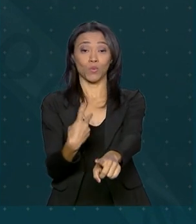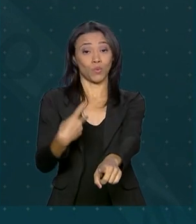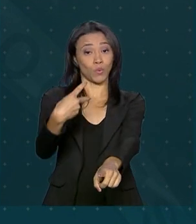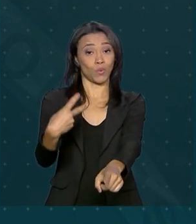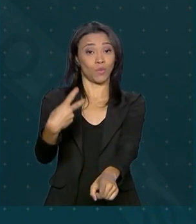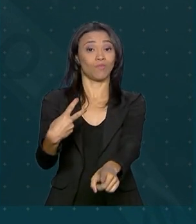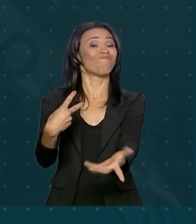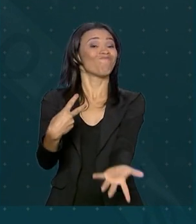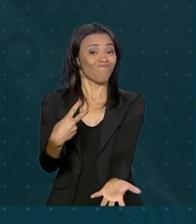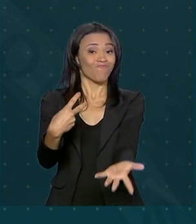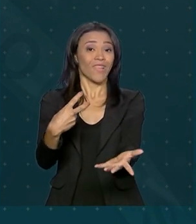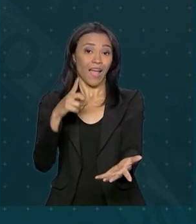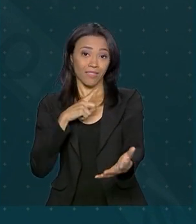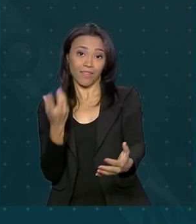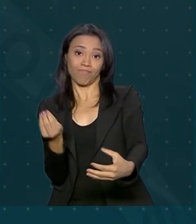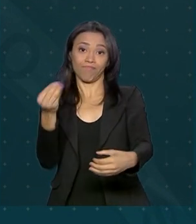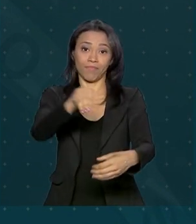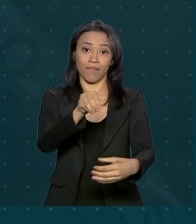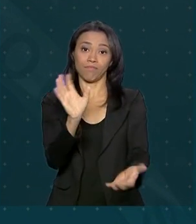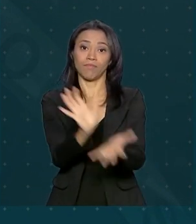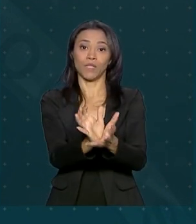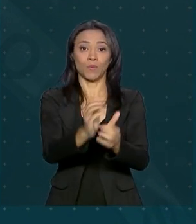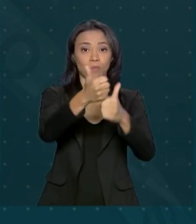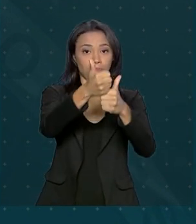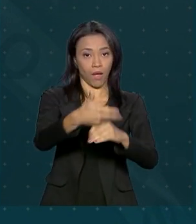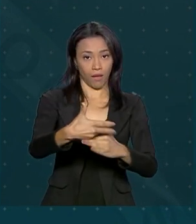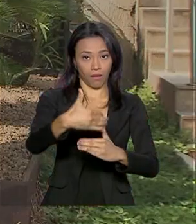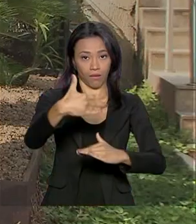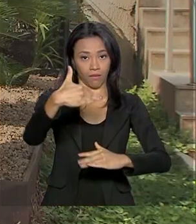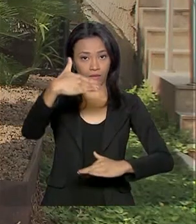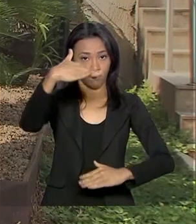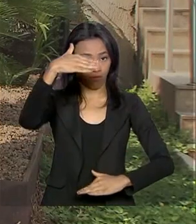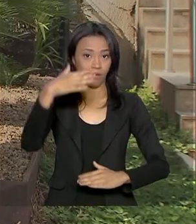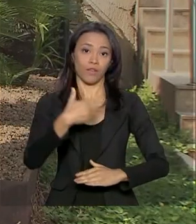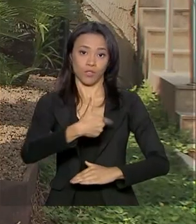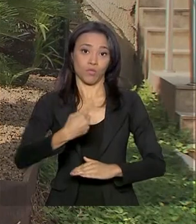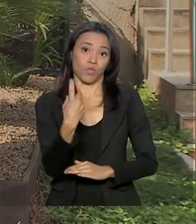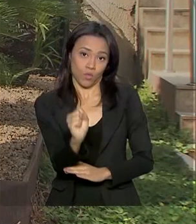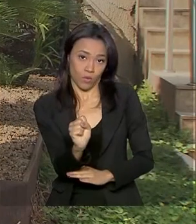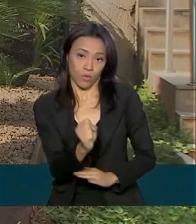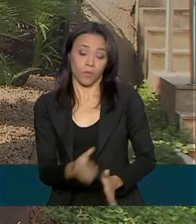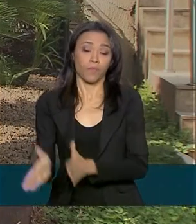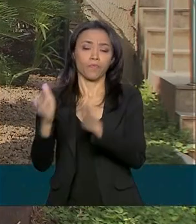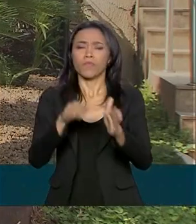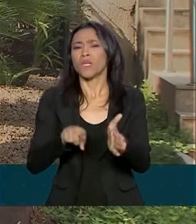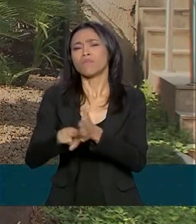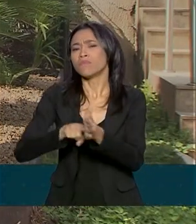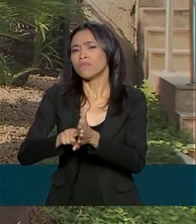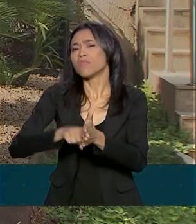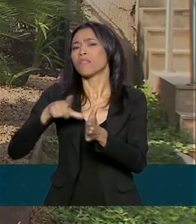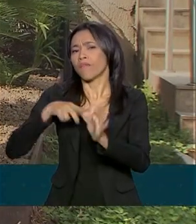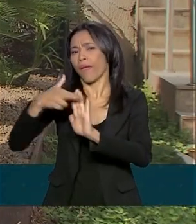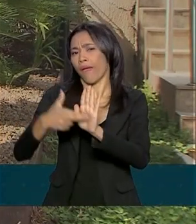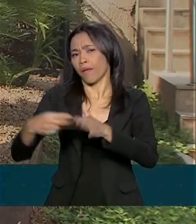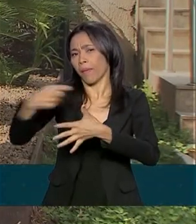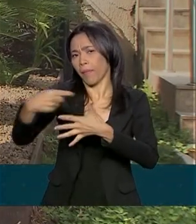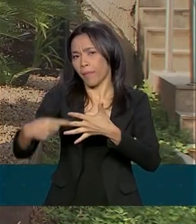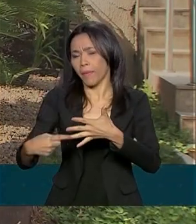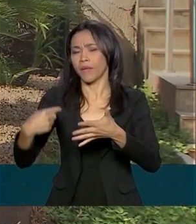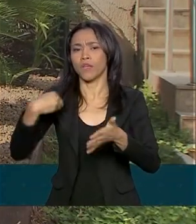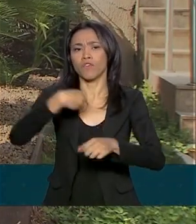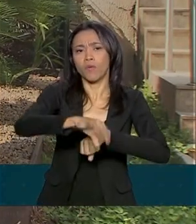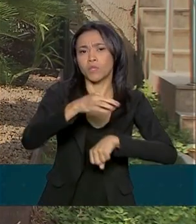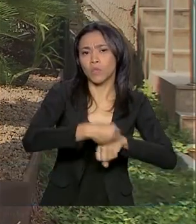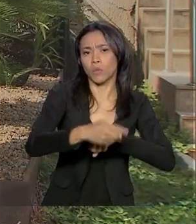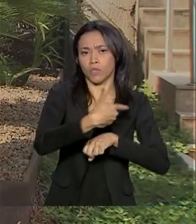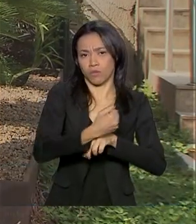região a ganhar posição em relação a 2018. O ranking levou em conta dados de 2018 e as expectativas